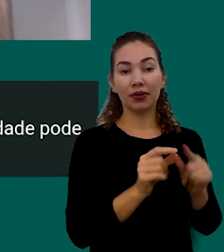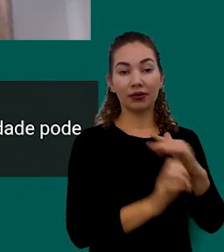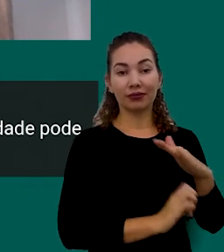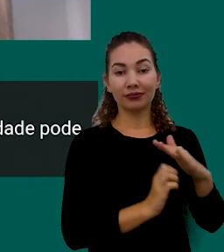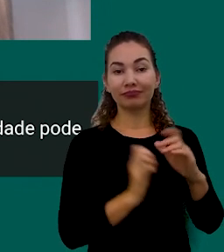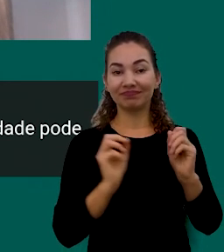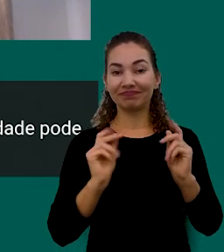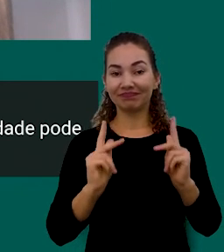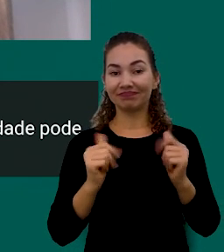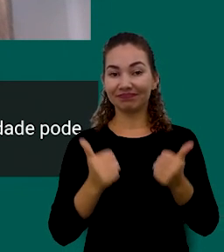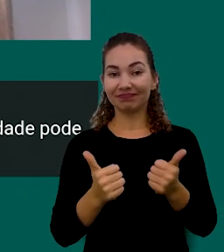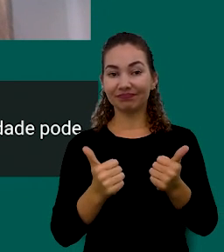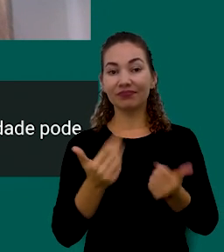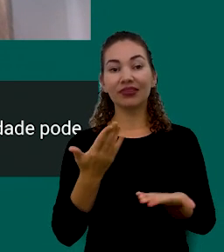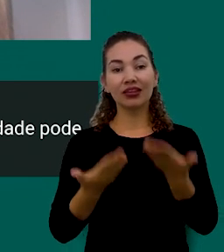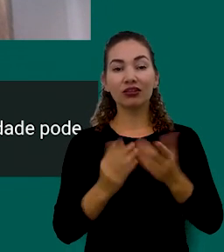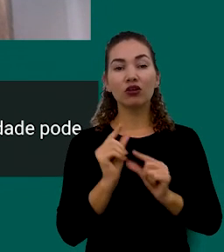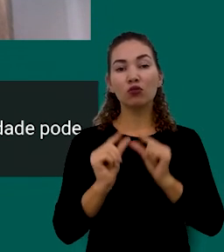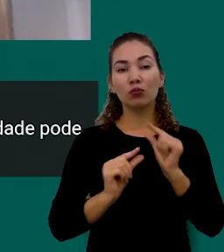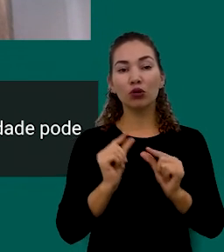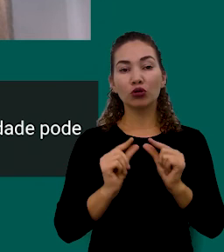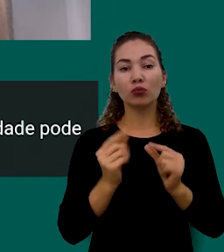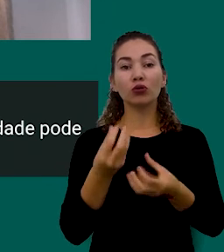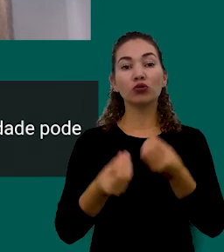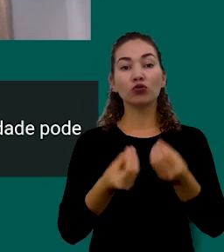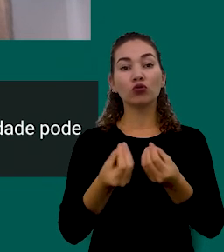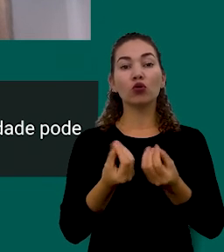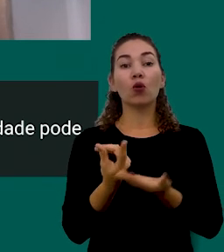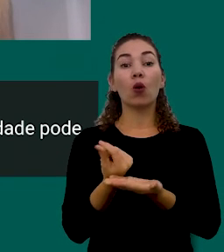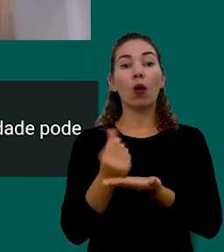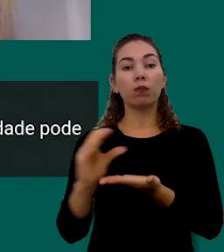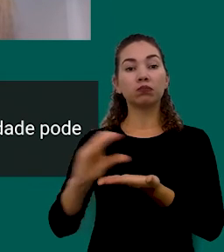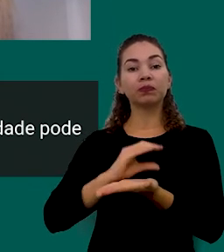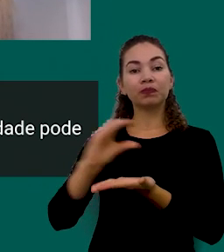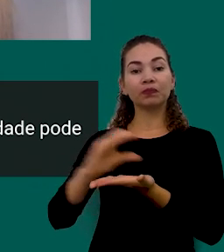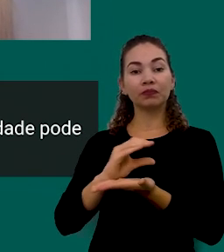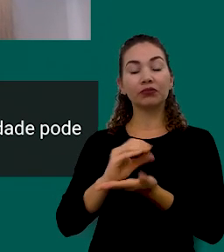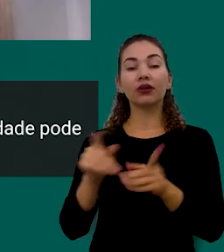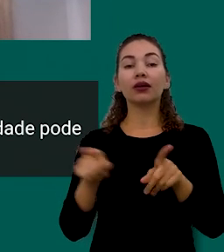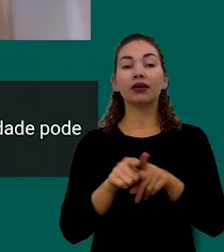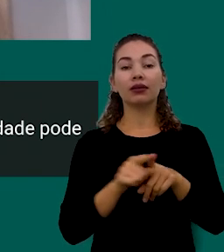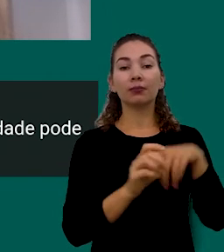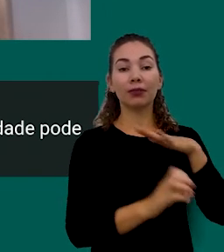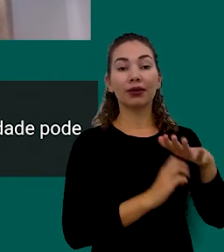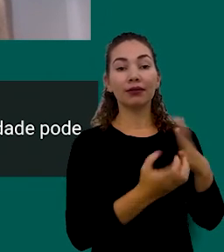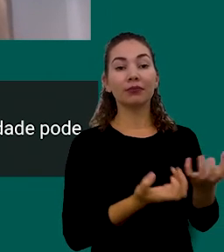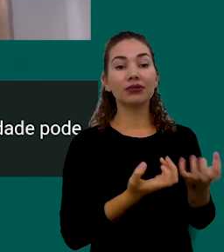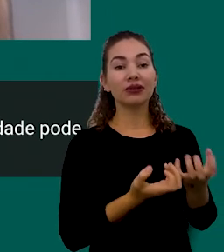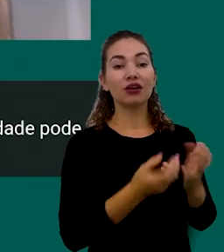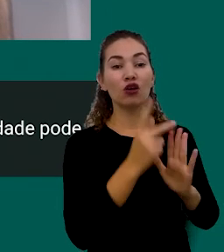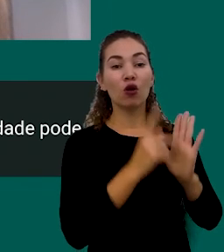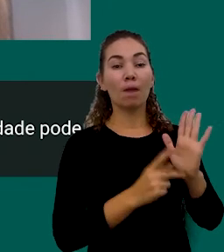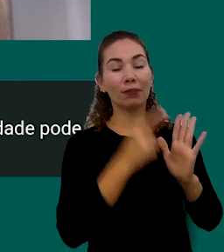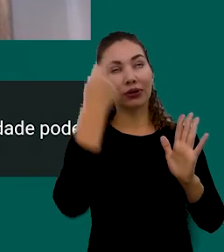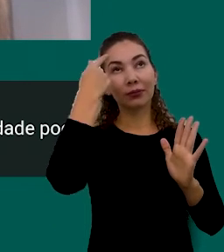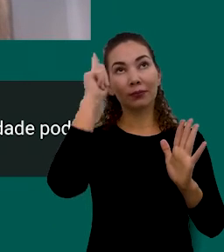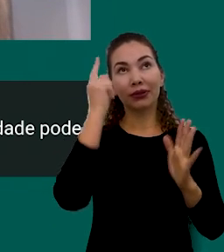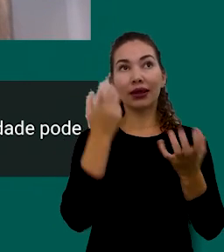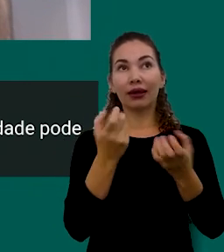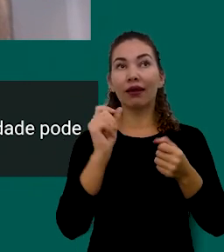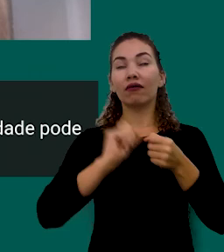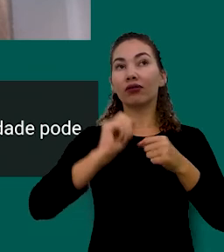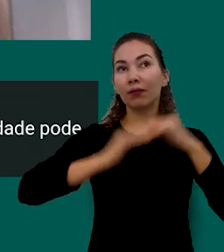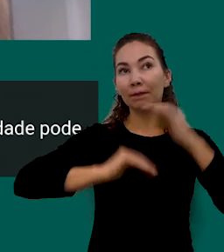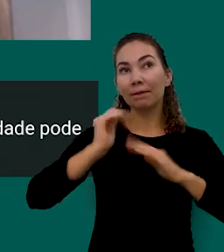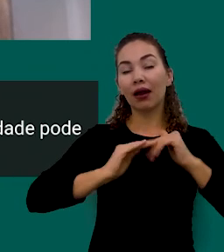Tá Bem Então Vai Depender Um Pouquinho Do Teu Nível De Faturamento Ou Empresas Que Querem Quem Tem Um Plano Uma Ideia E Quer Colocar